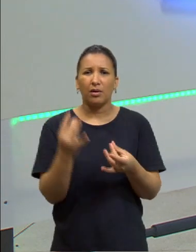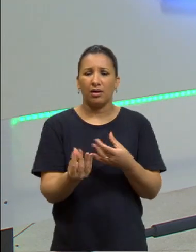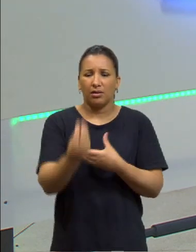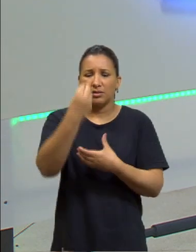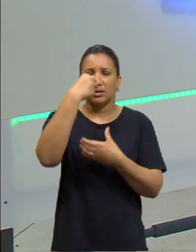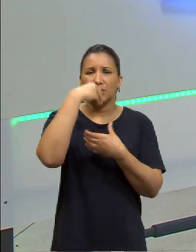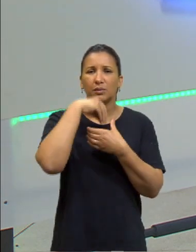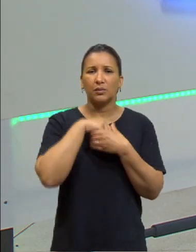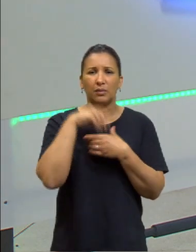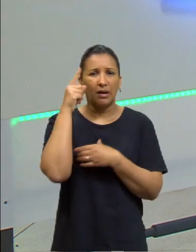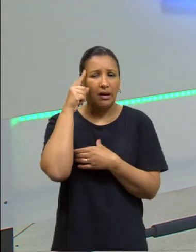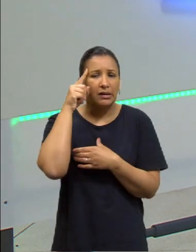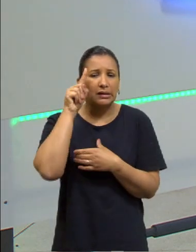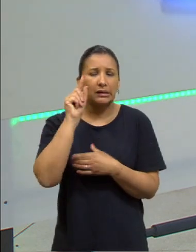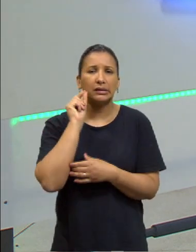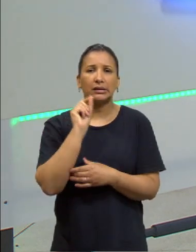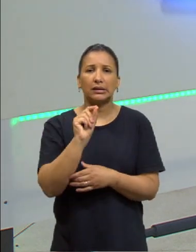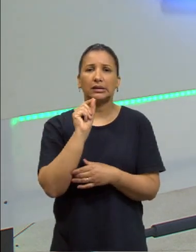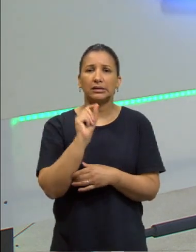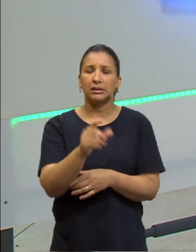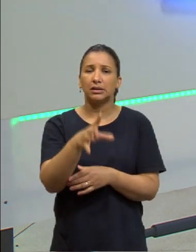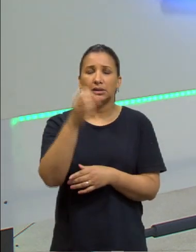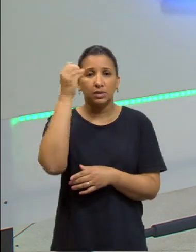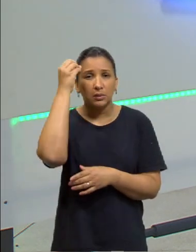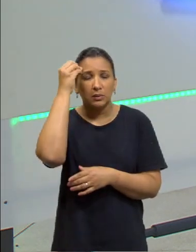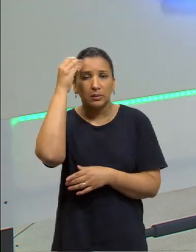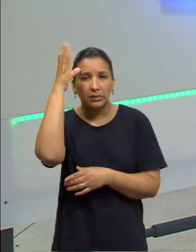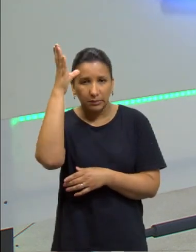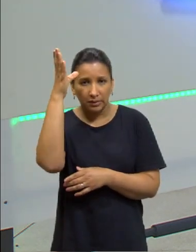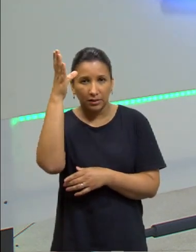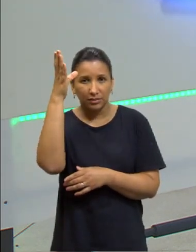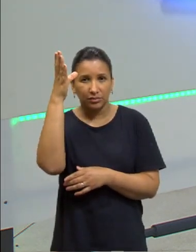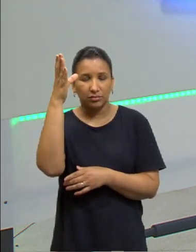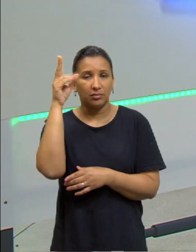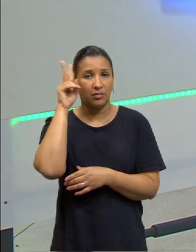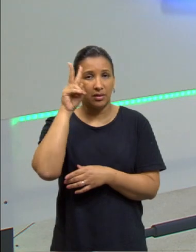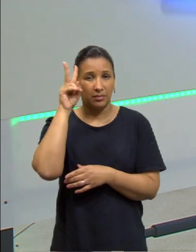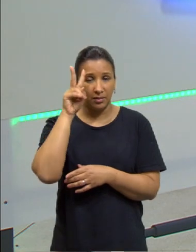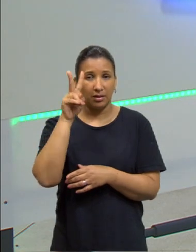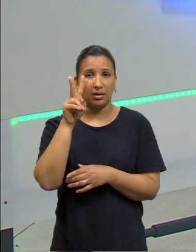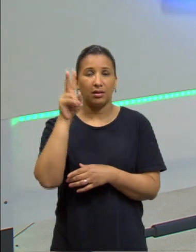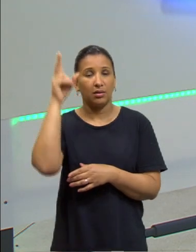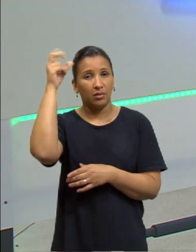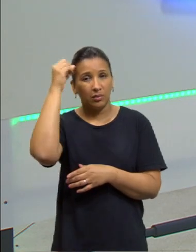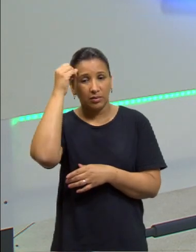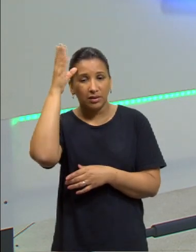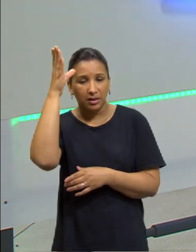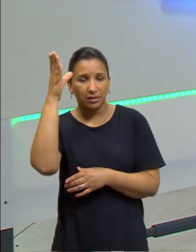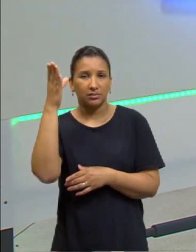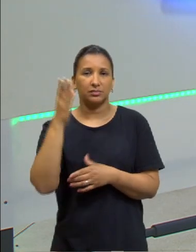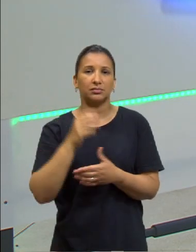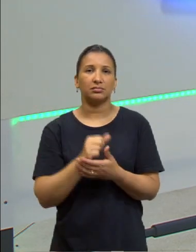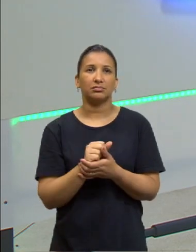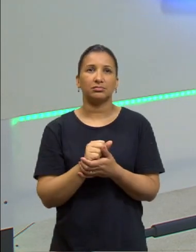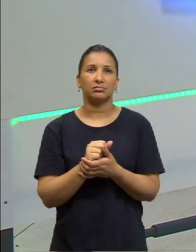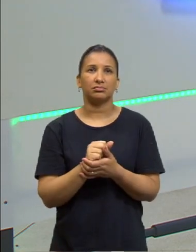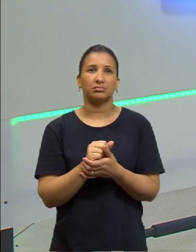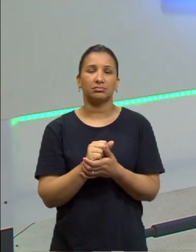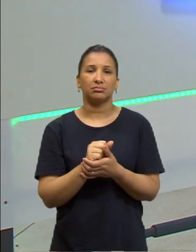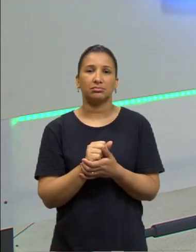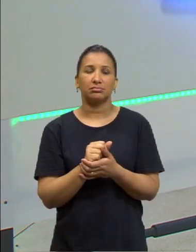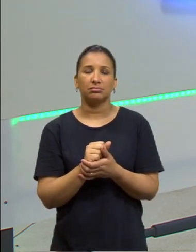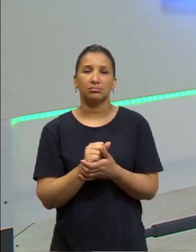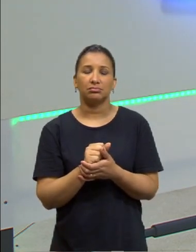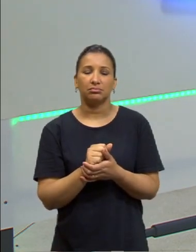ideia de conhecimento. Lembrados os três estágios? É isso aí. Alma de bronze,